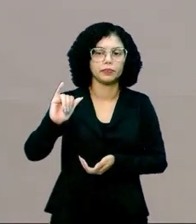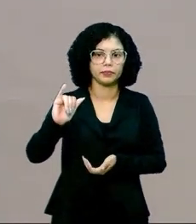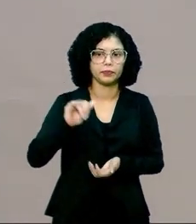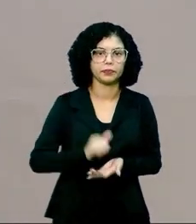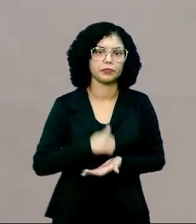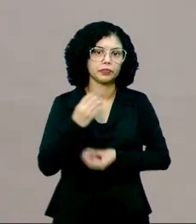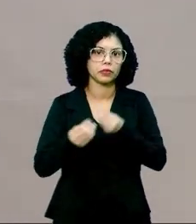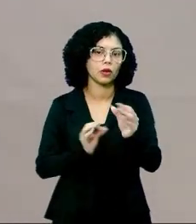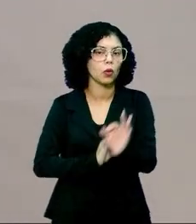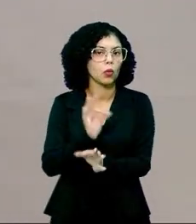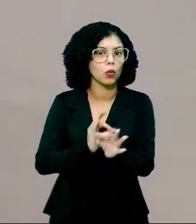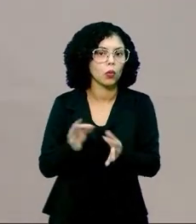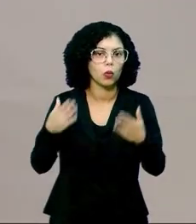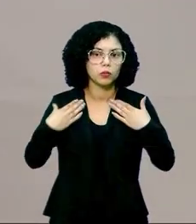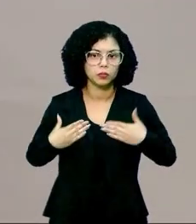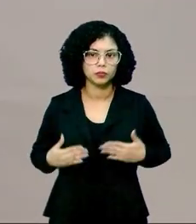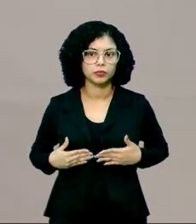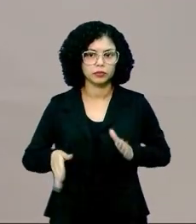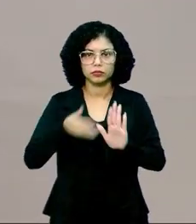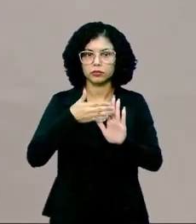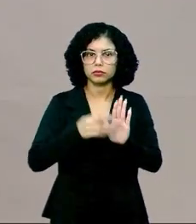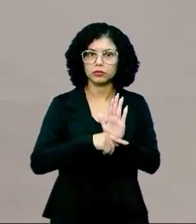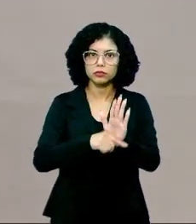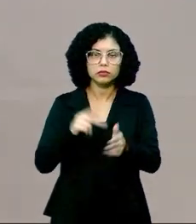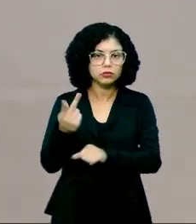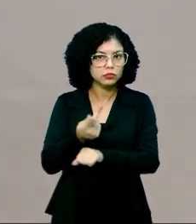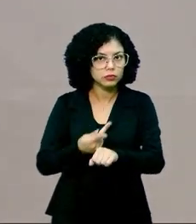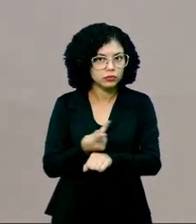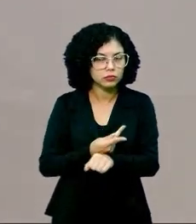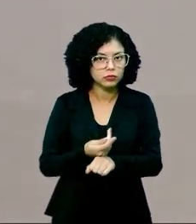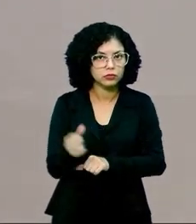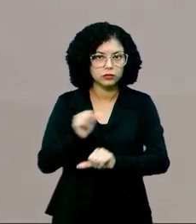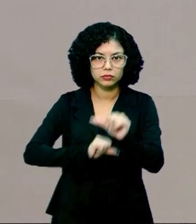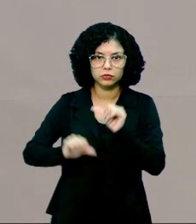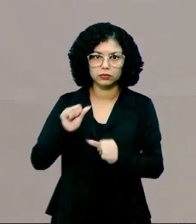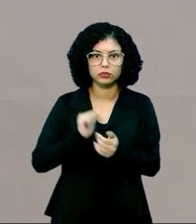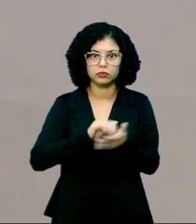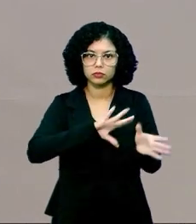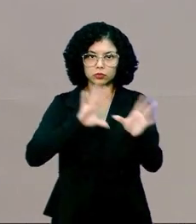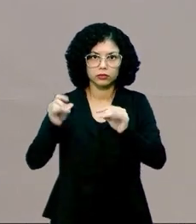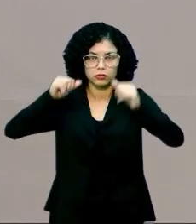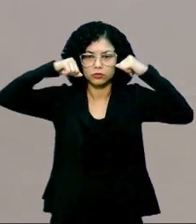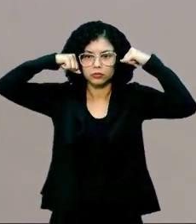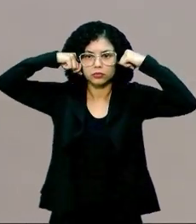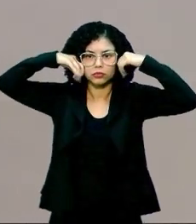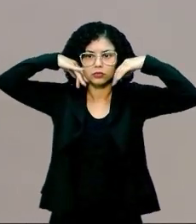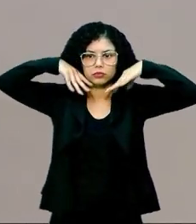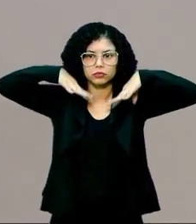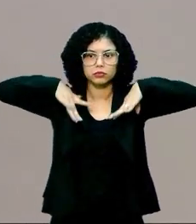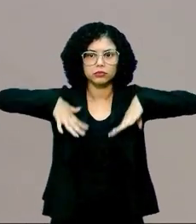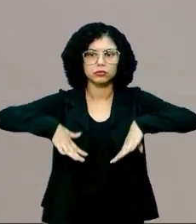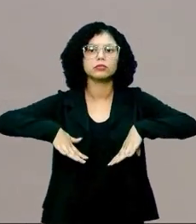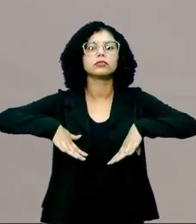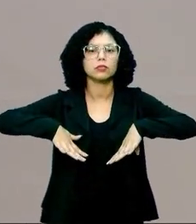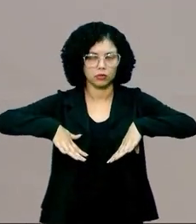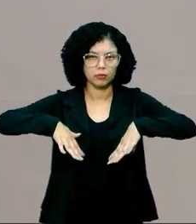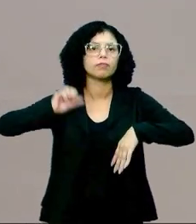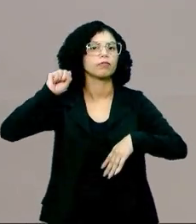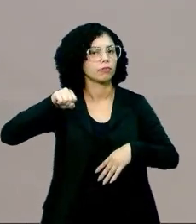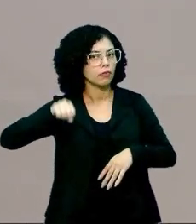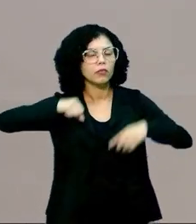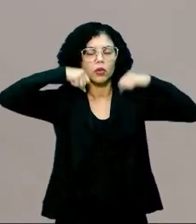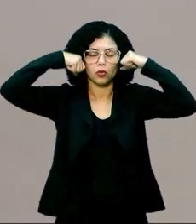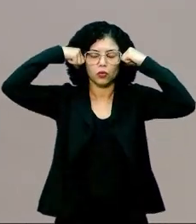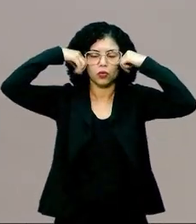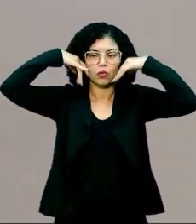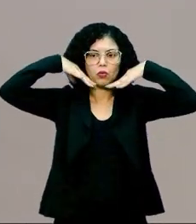Um dos mecanismos que o nosso corpo procura de reverter a nossa temperatura é através do suor. Sim, pessoal. O suor, uma das